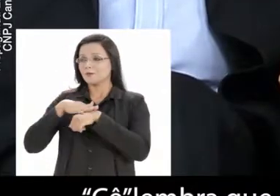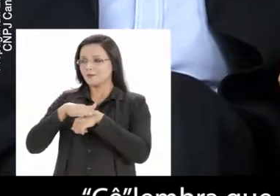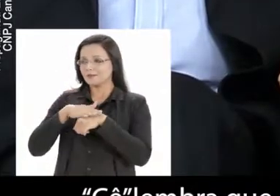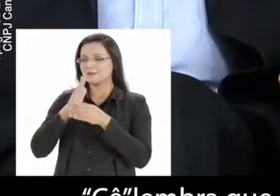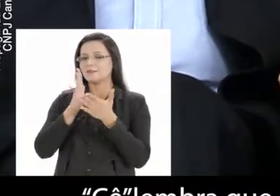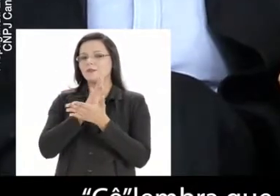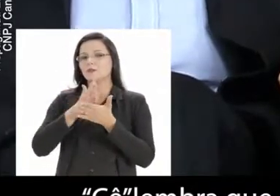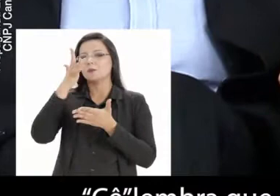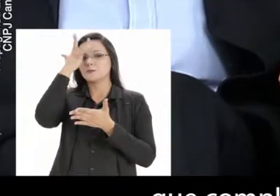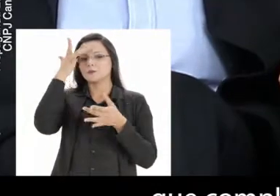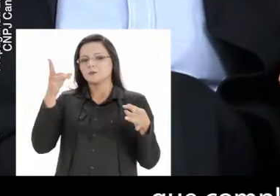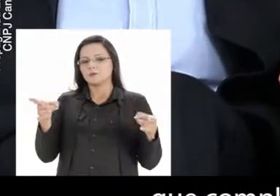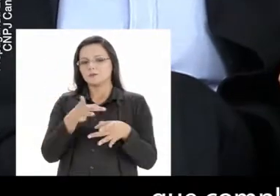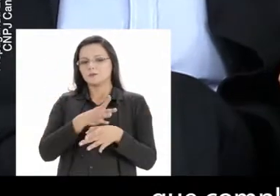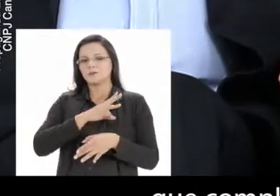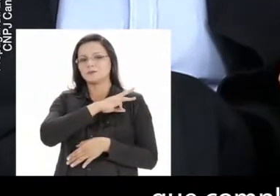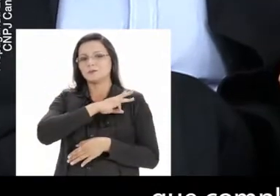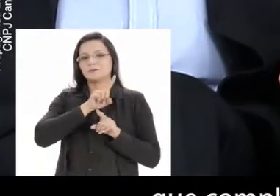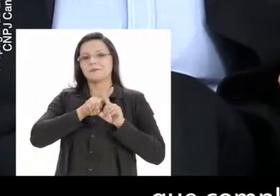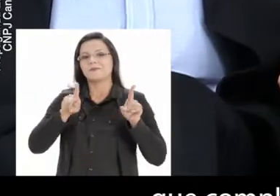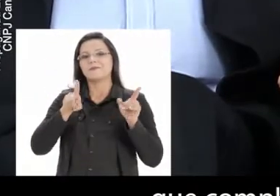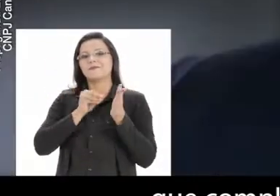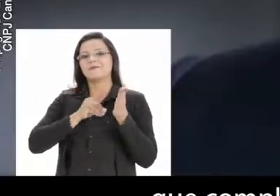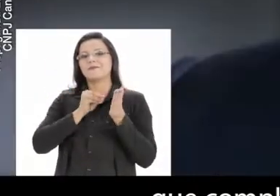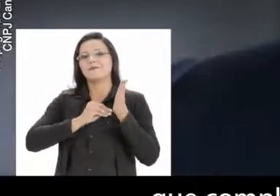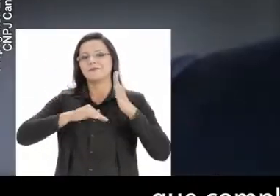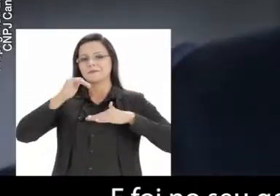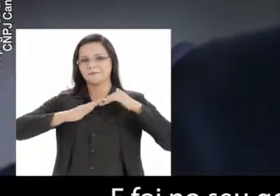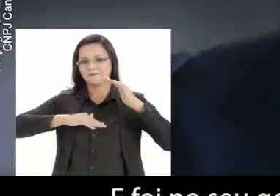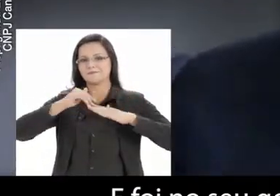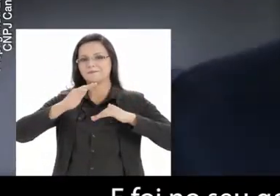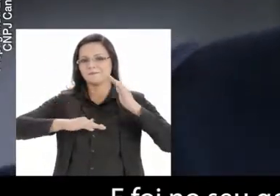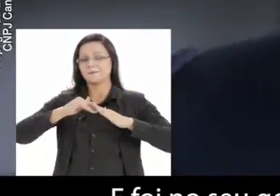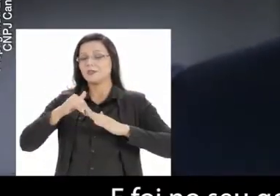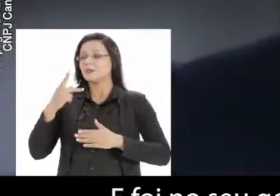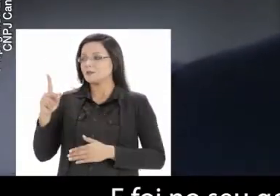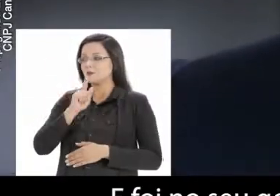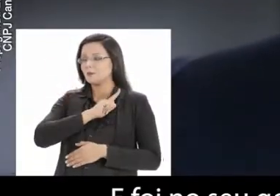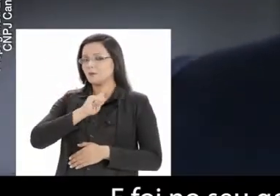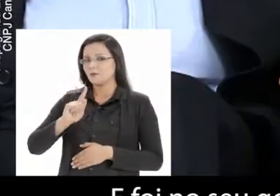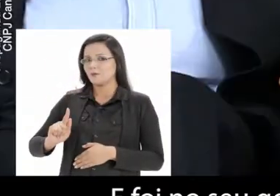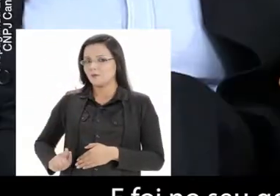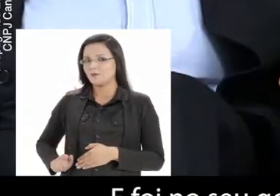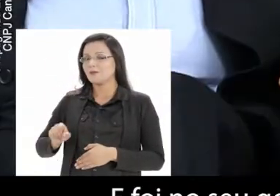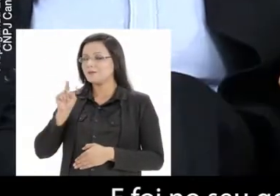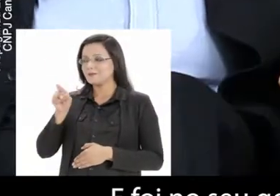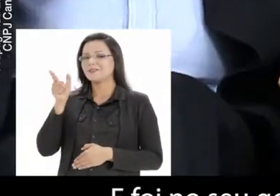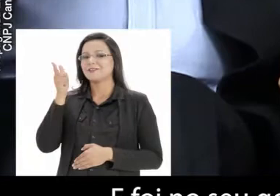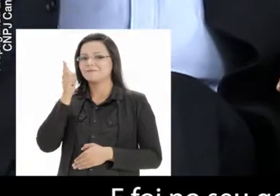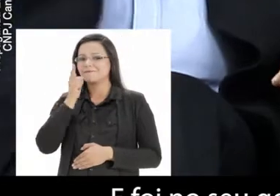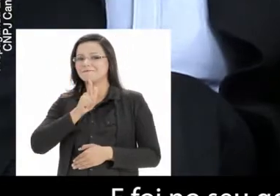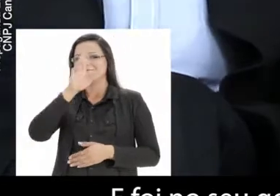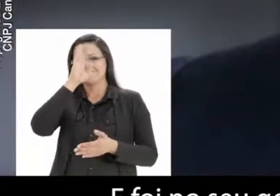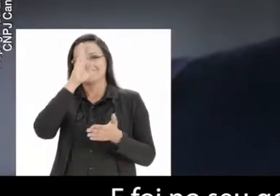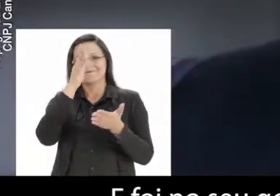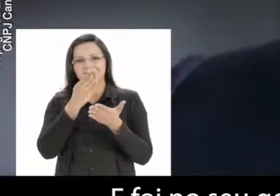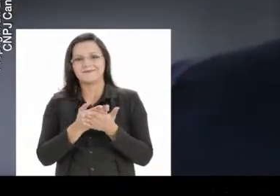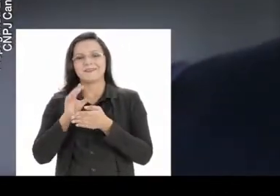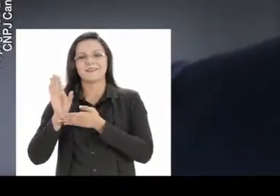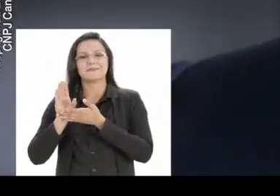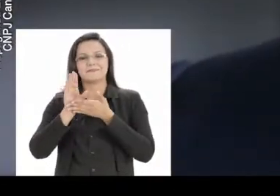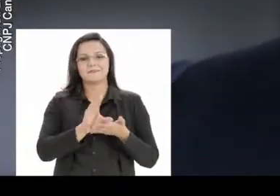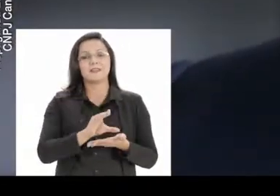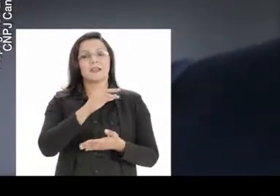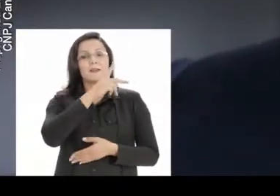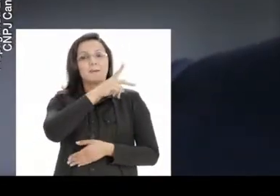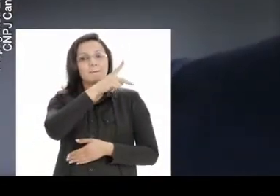fatia da população que completa o ensino médio e não tem uma profissão. E foi no seu governo que o senhor fez essa aposta do Pronatec. A presidenta